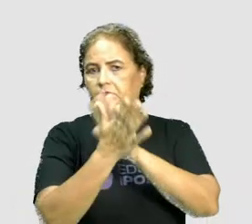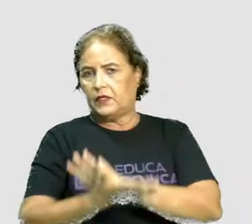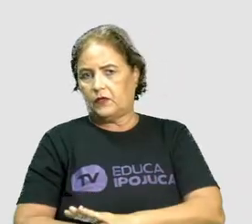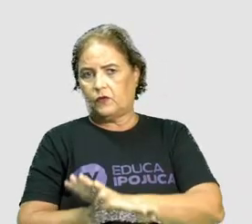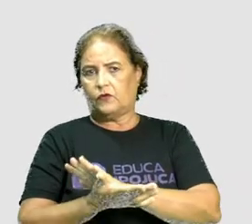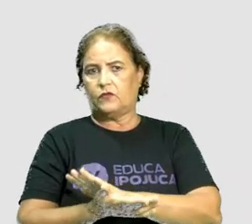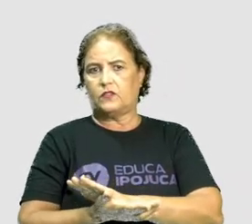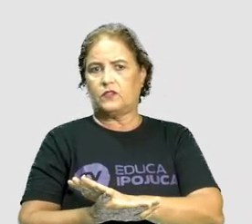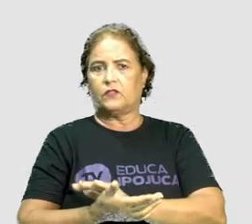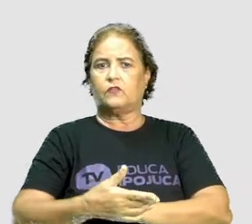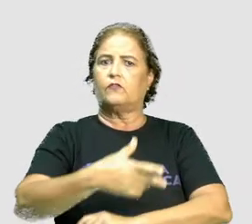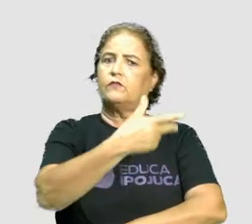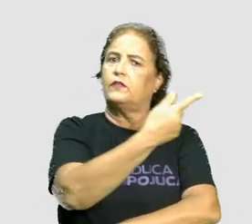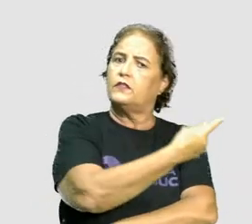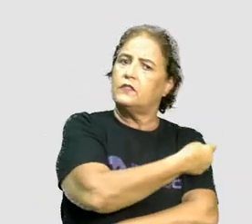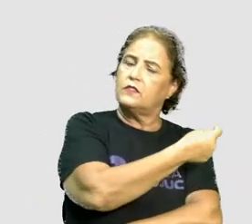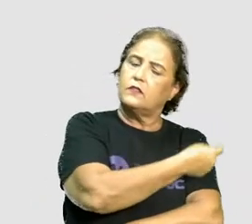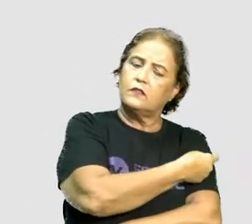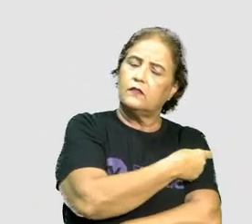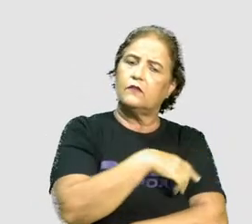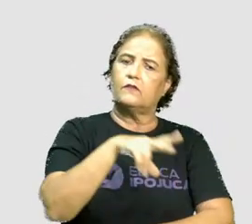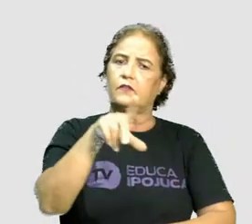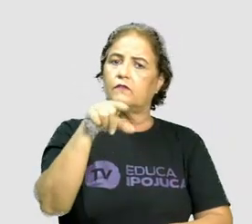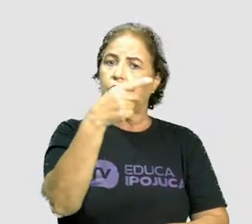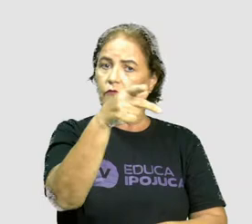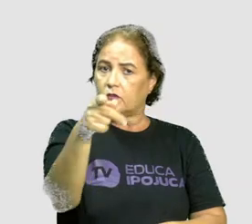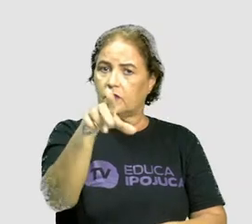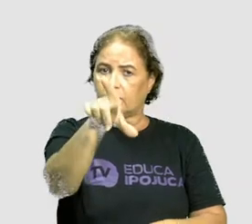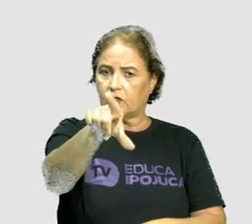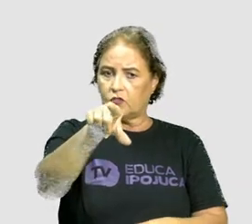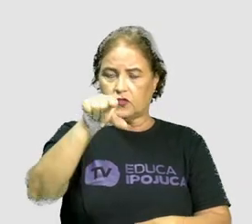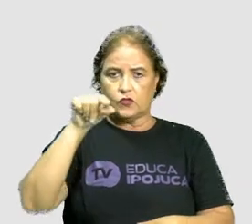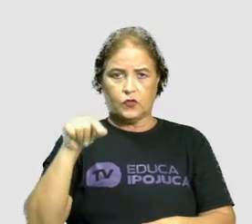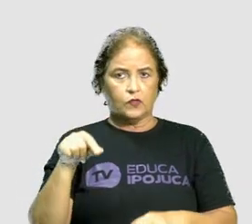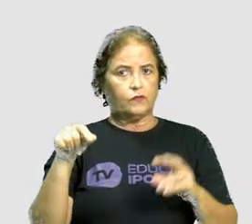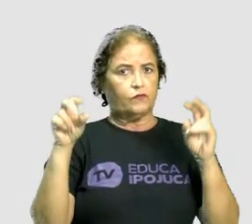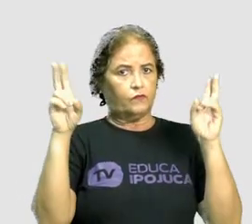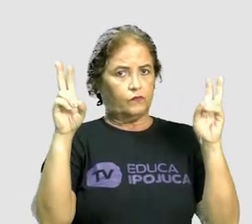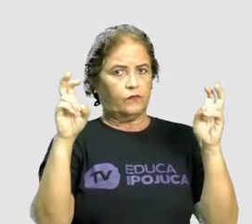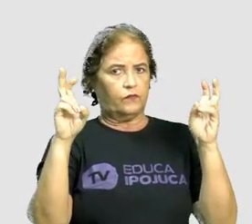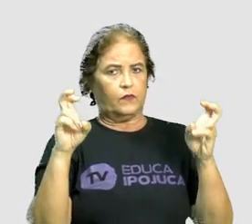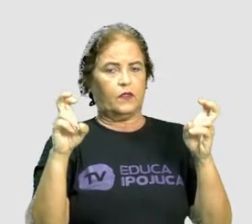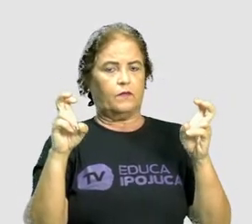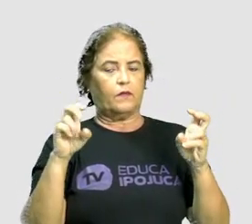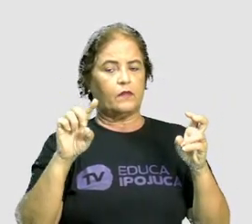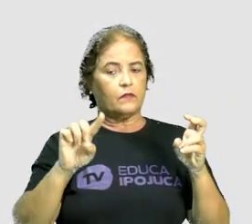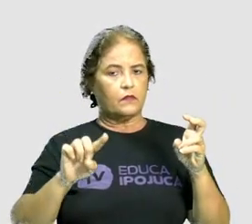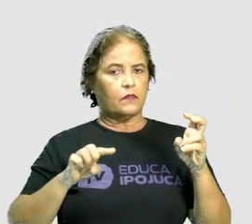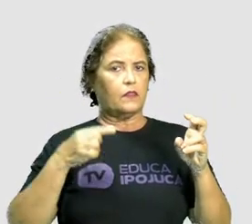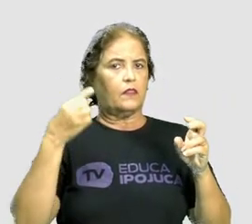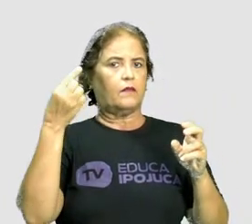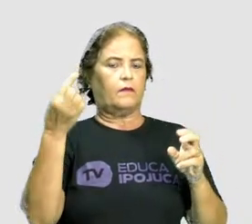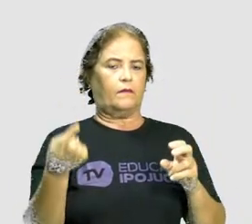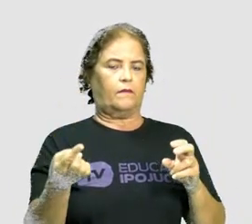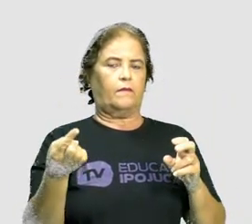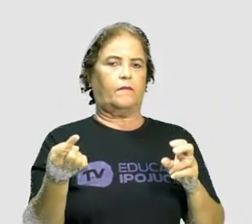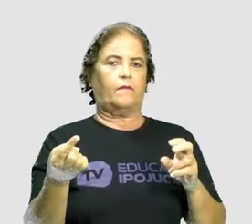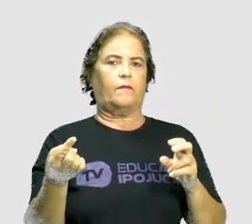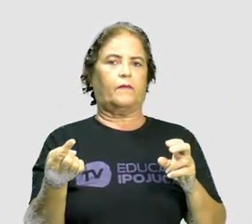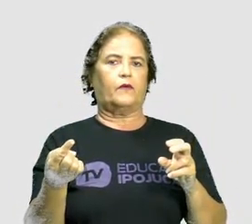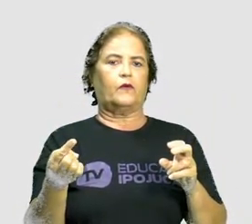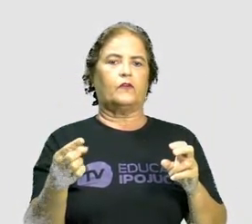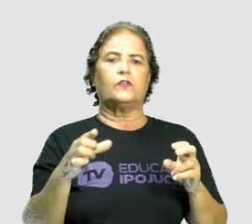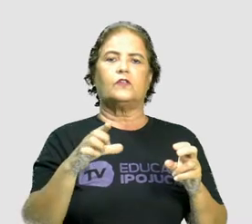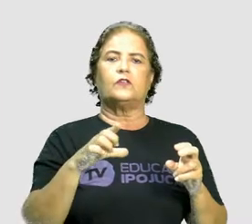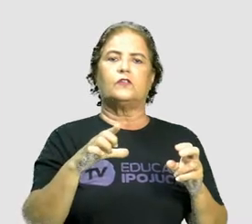vacinação. Então, escolha um tema. Primeiro passo, você vai escolher um tema. Depois, você vai